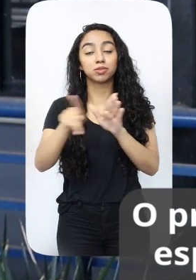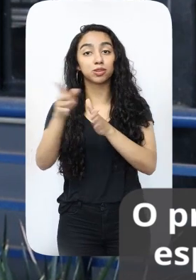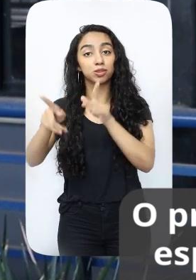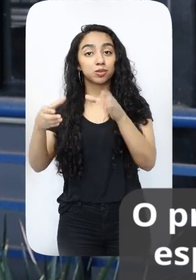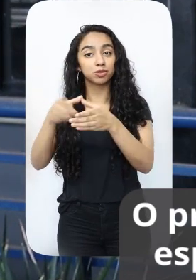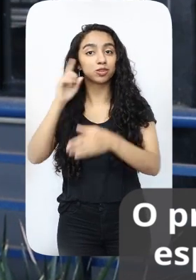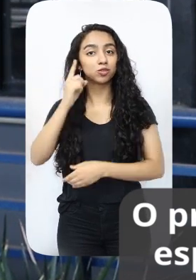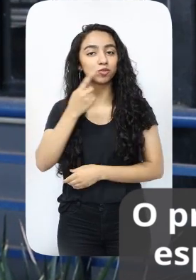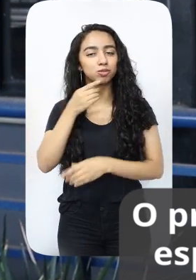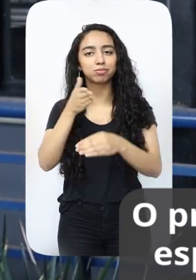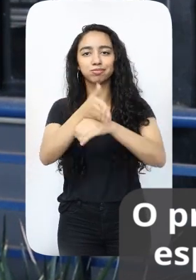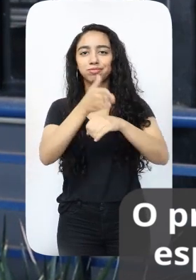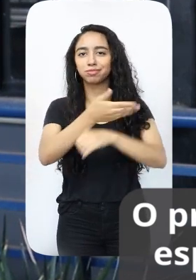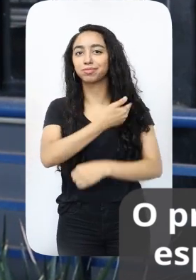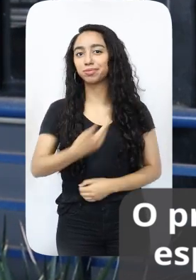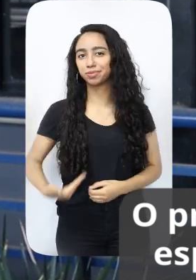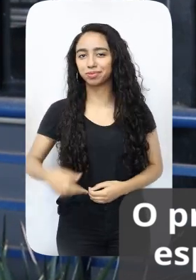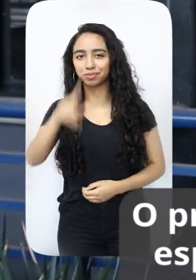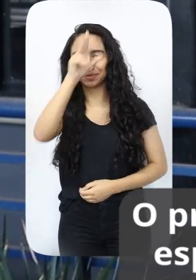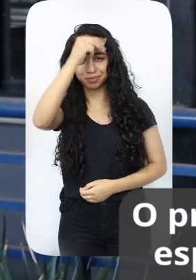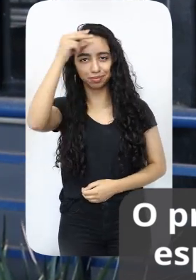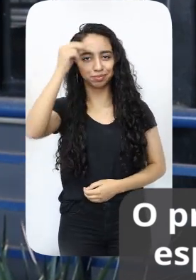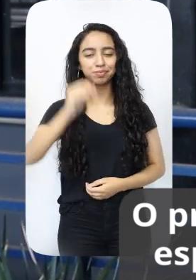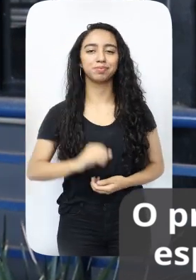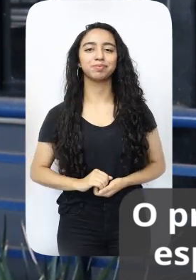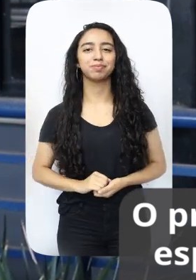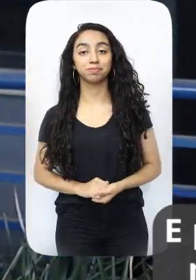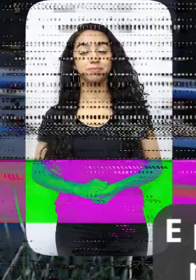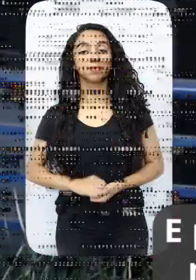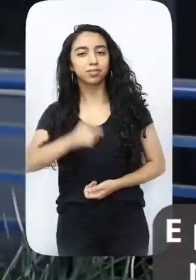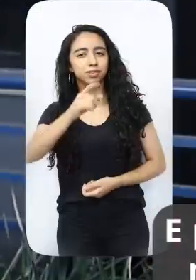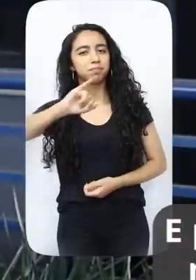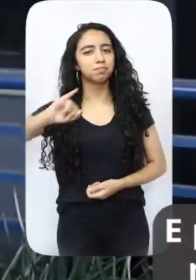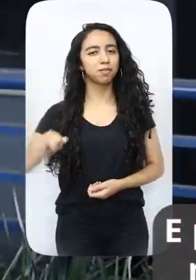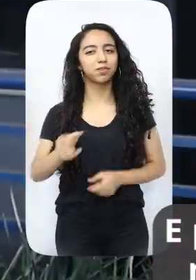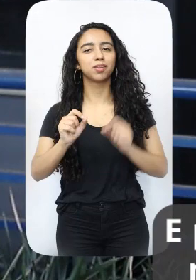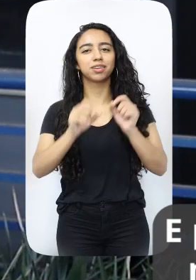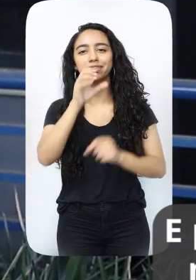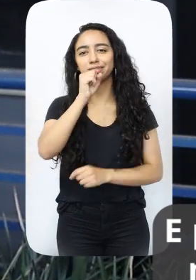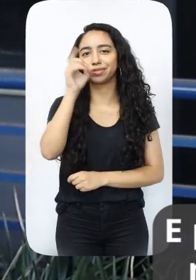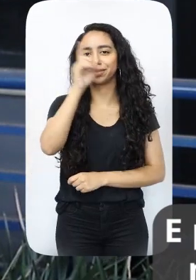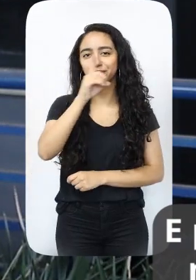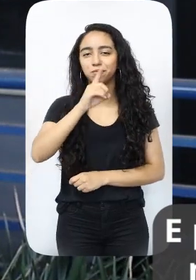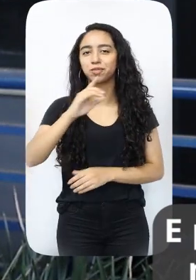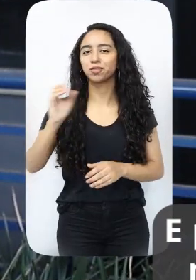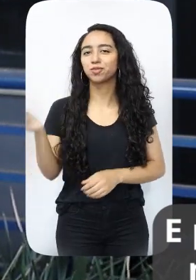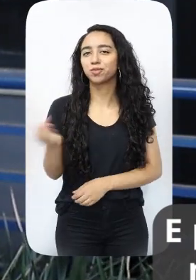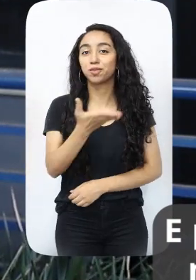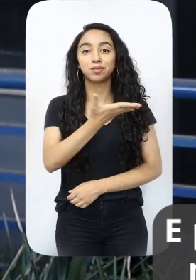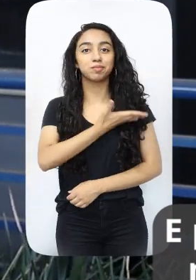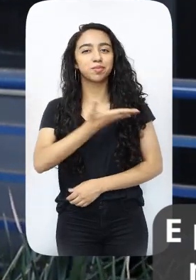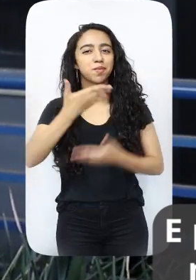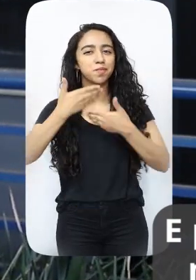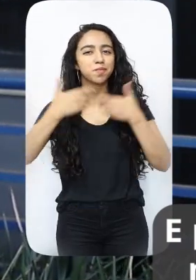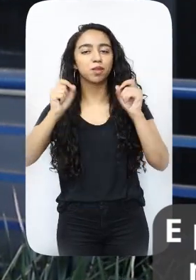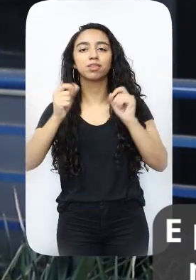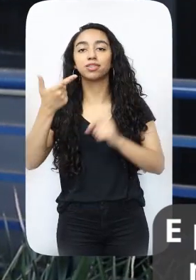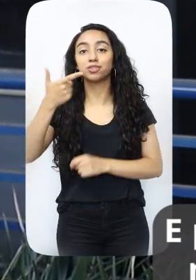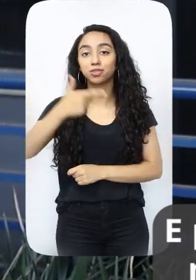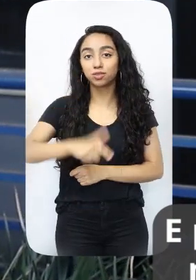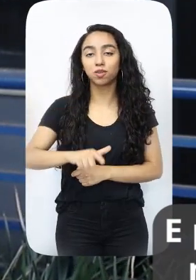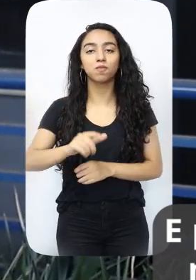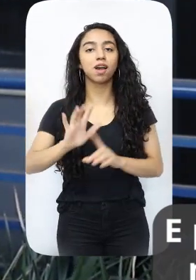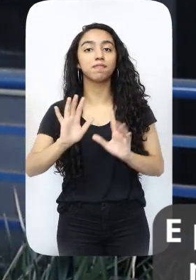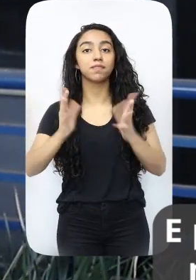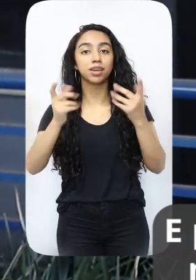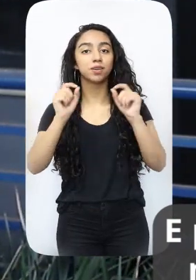especial à comunidade surda para acesso aos serviços públicos municipais. E para você aproveitar o fim de semana com um novo melhor amigo, teremos